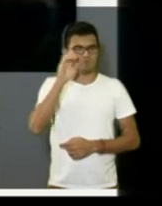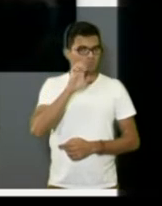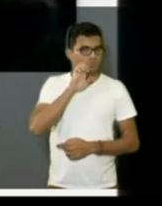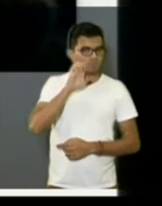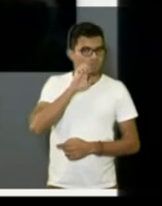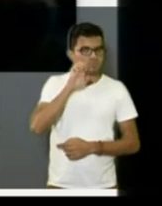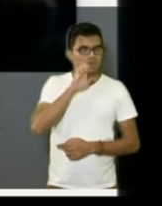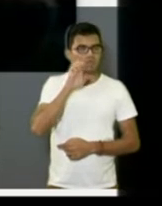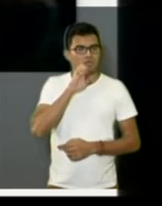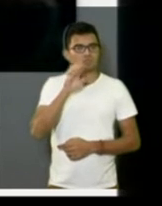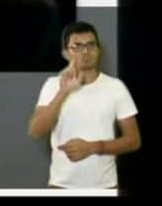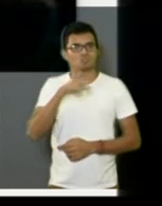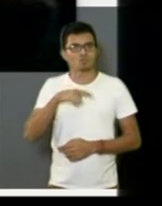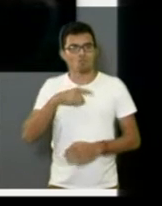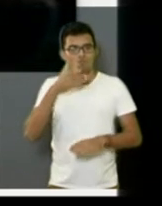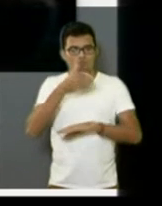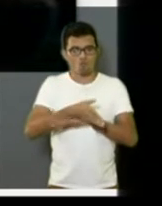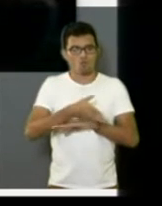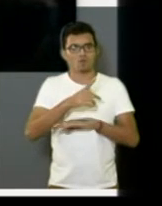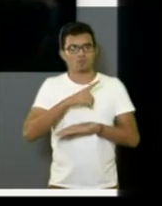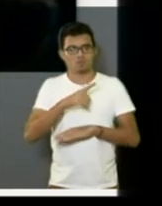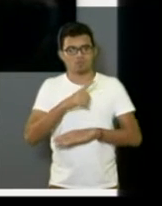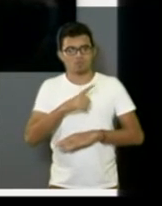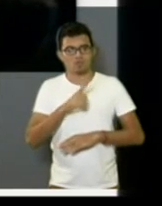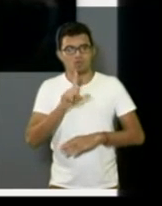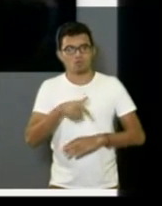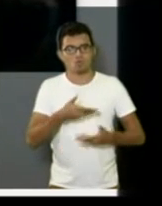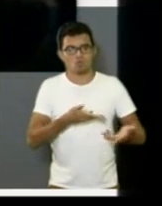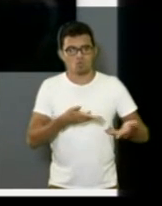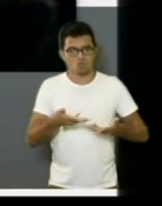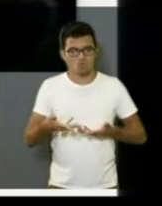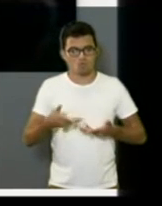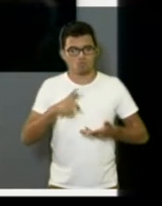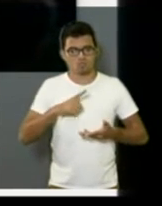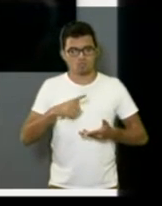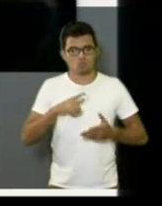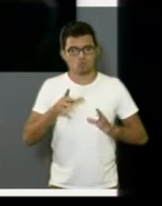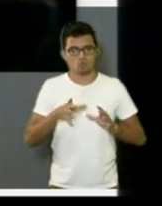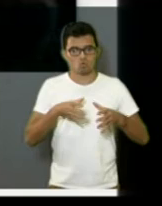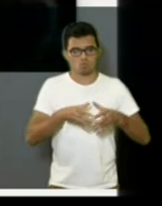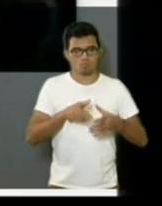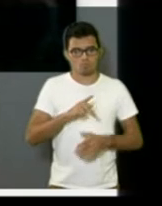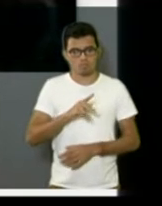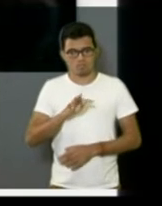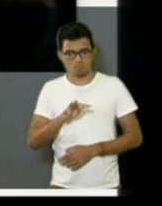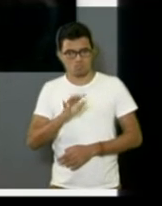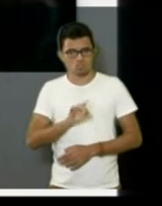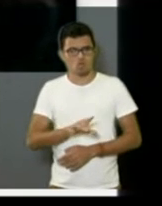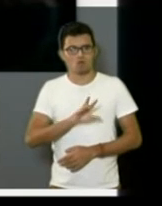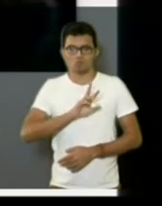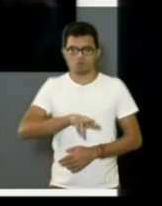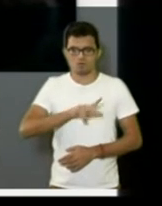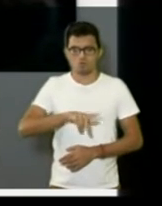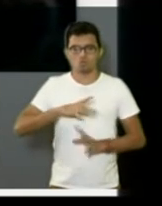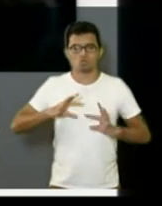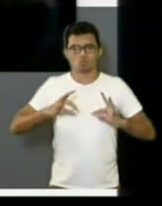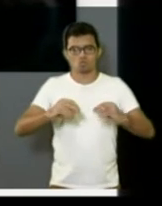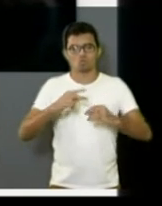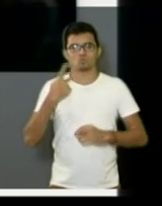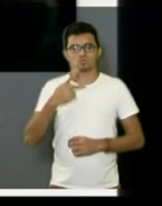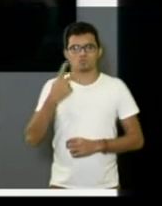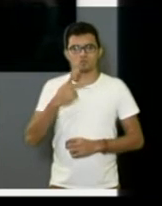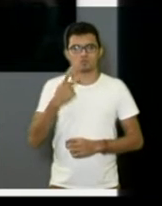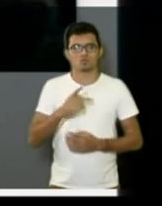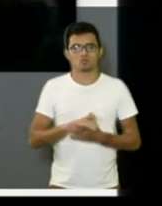do mandato do prefeito, com o convite, não só a bancada do PT, mas foi estendido a todos os vereadores dessa casa,